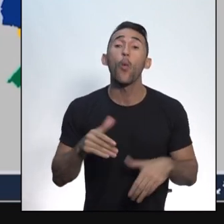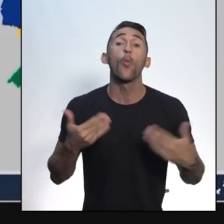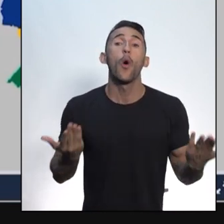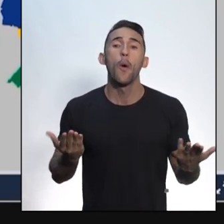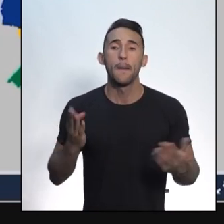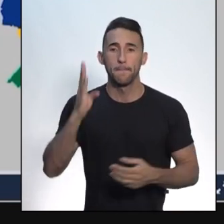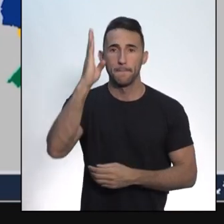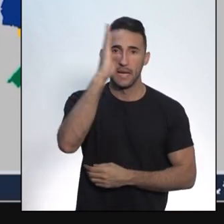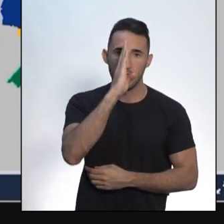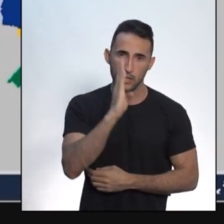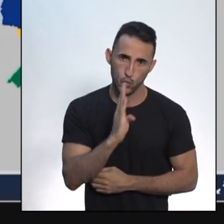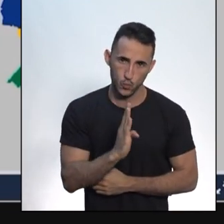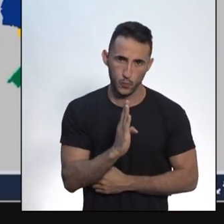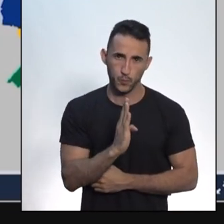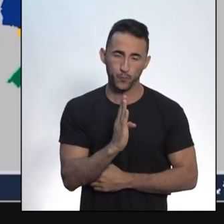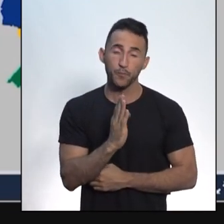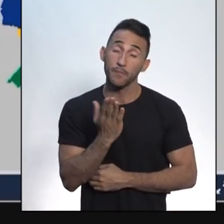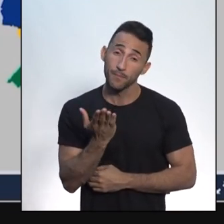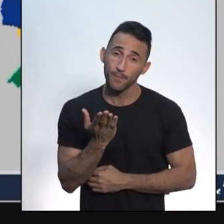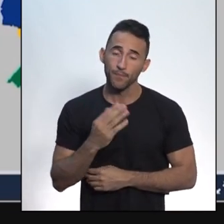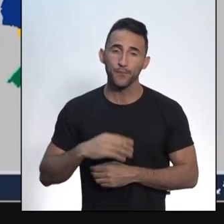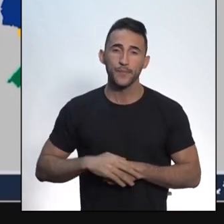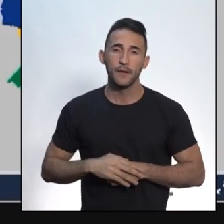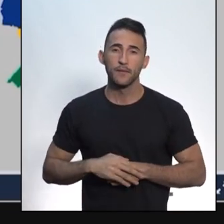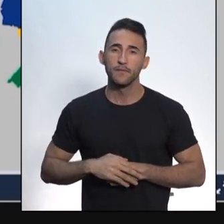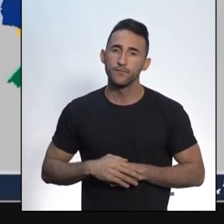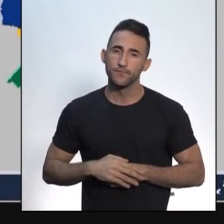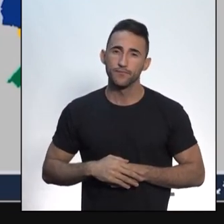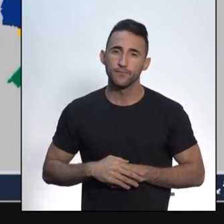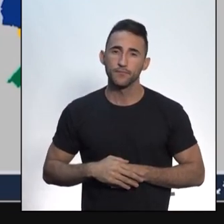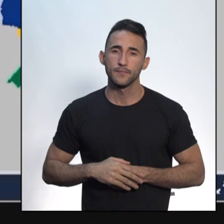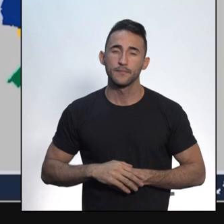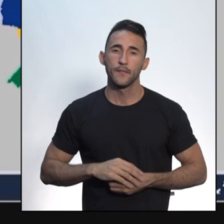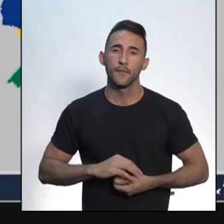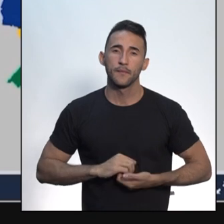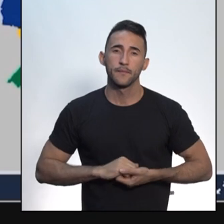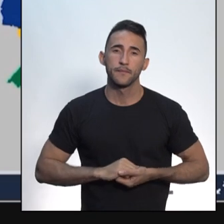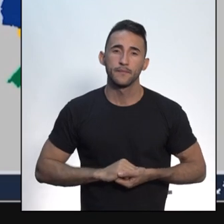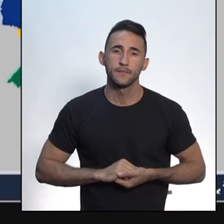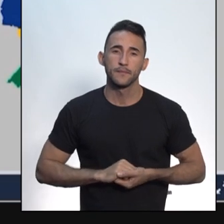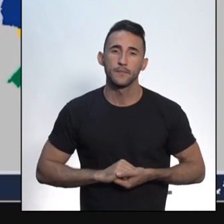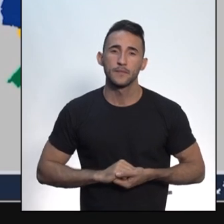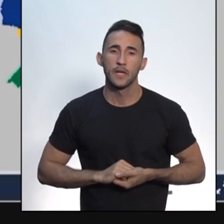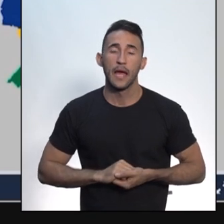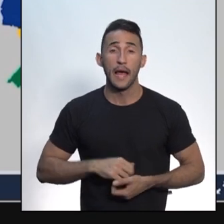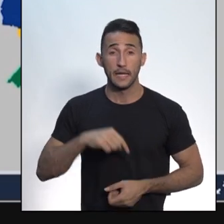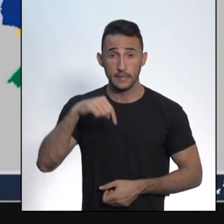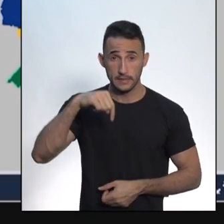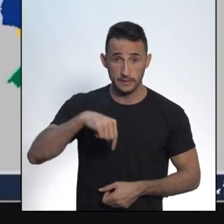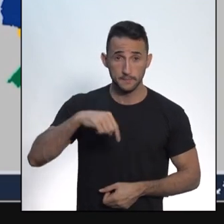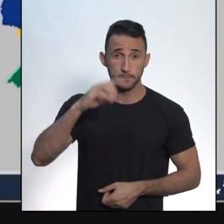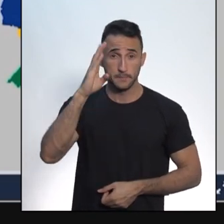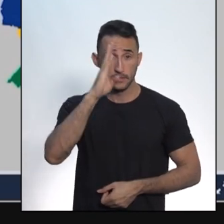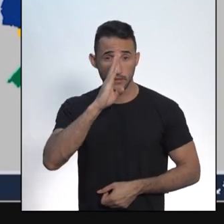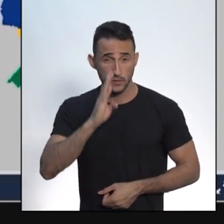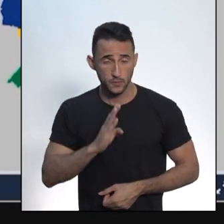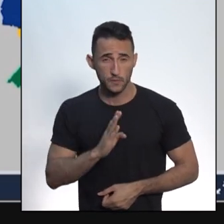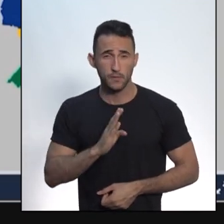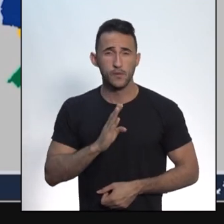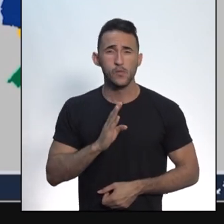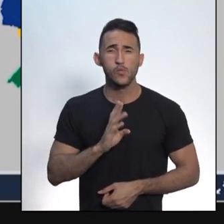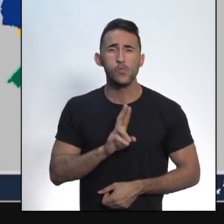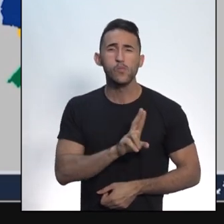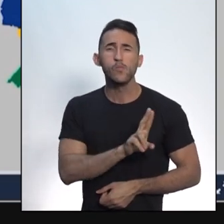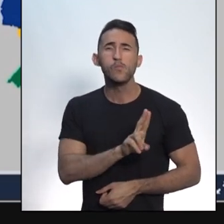Brasil. Bom, vamos seguir em frente. No Brasil, foi dado o